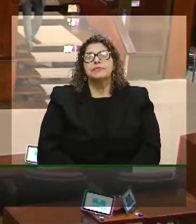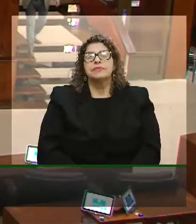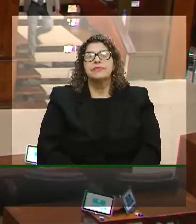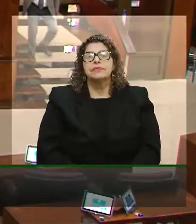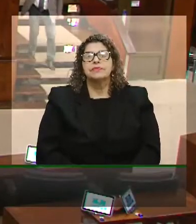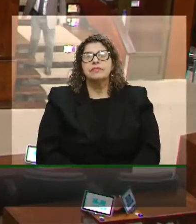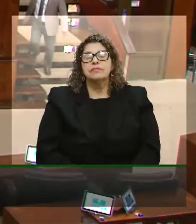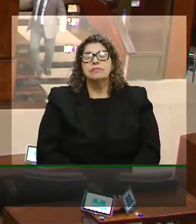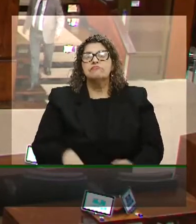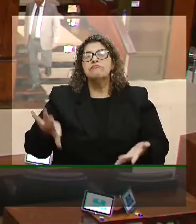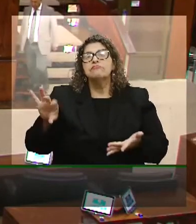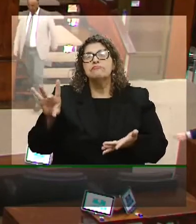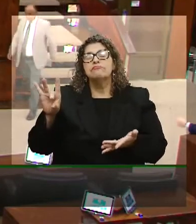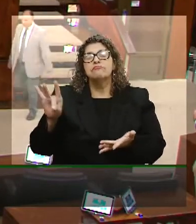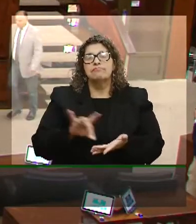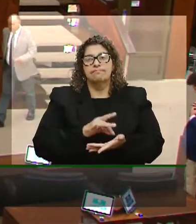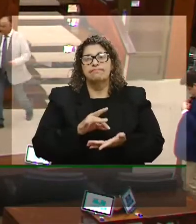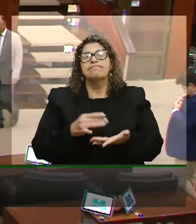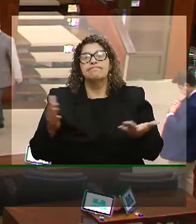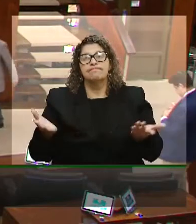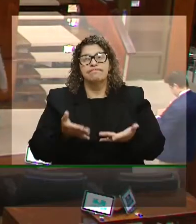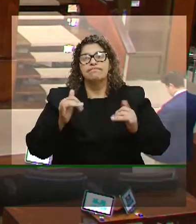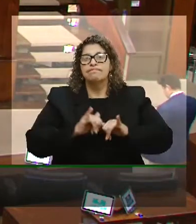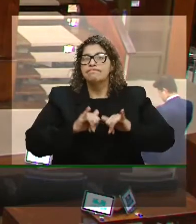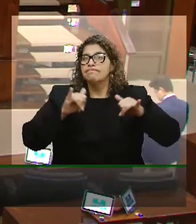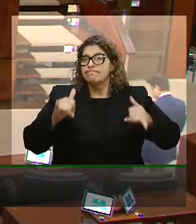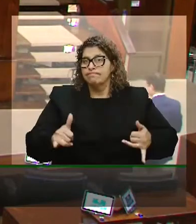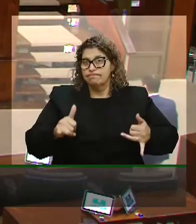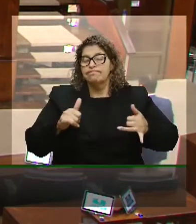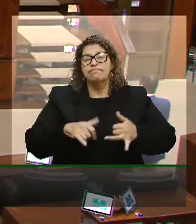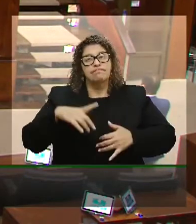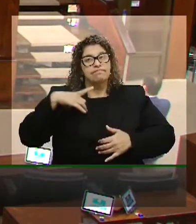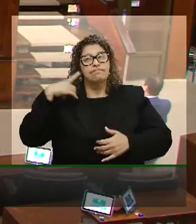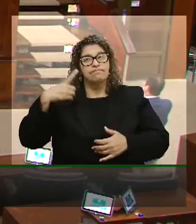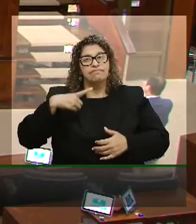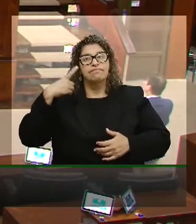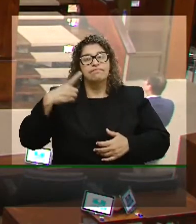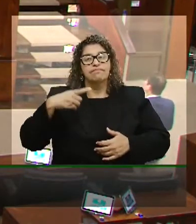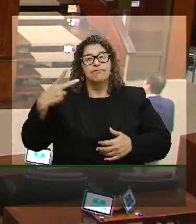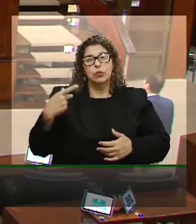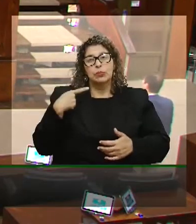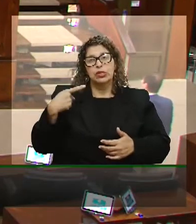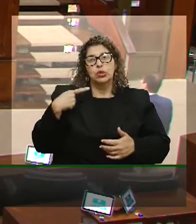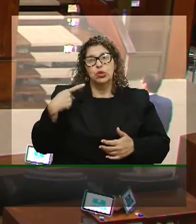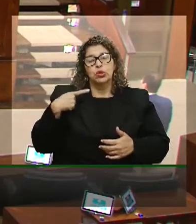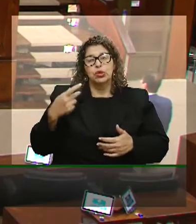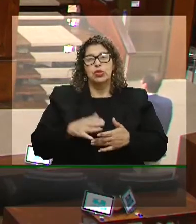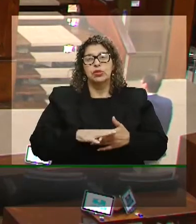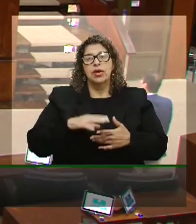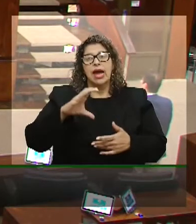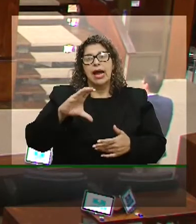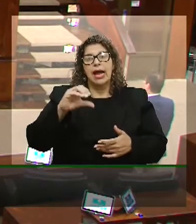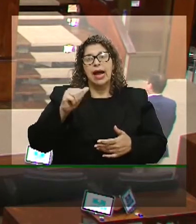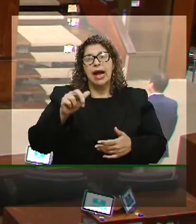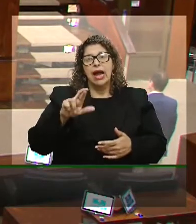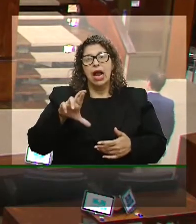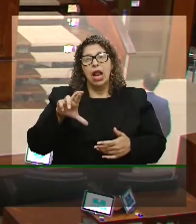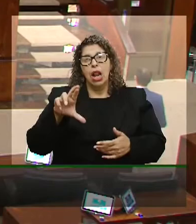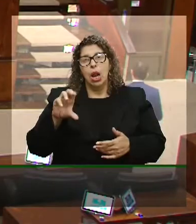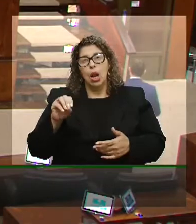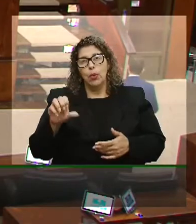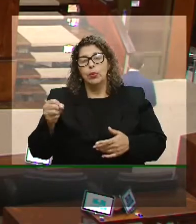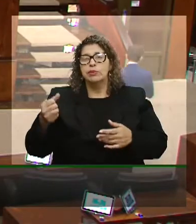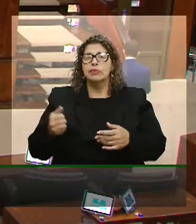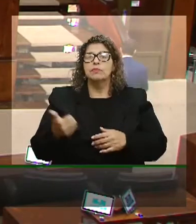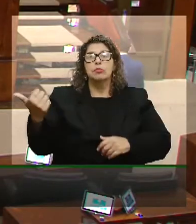escrito para uma comunicação parlamentar, o deputado Carlos Burigo, por